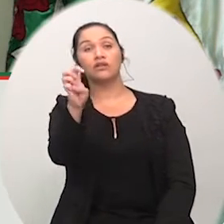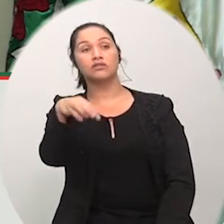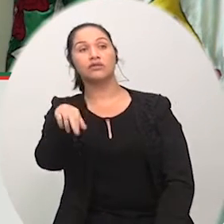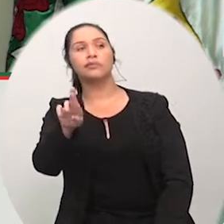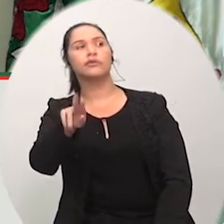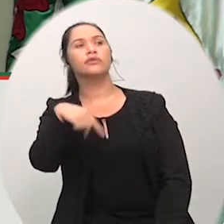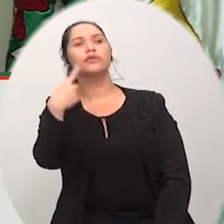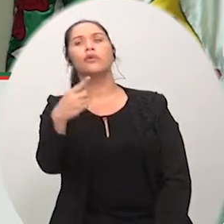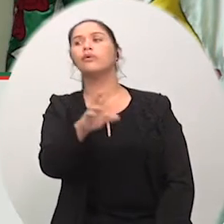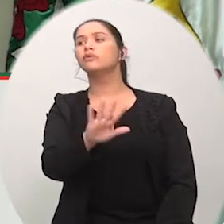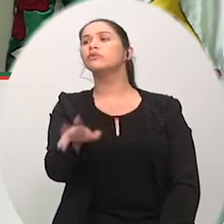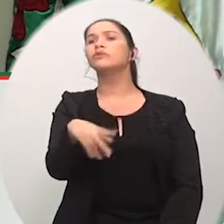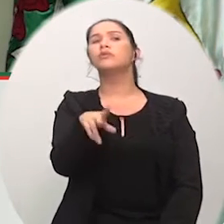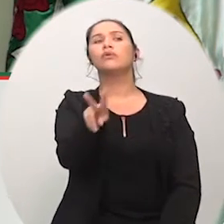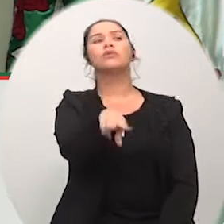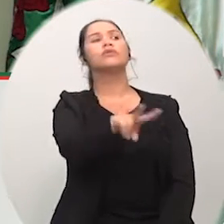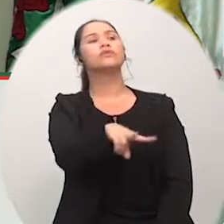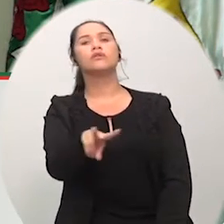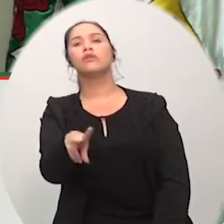Eu.